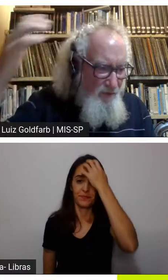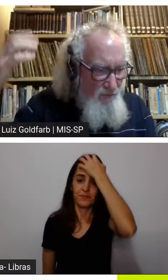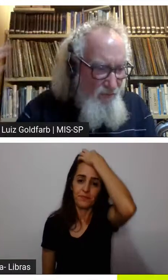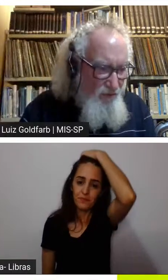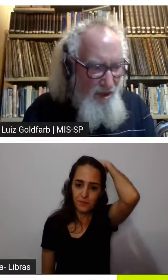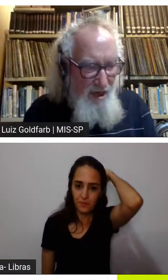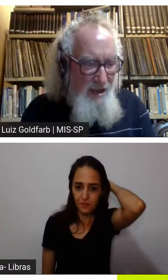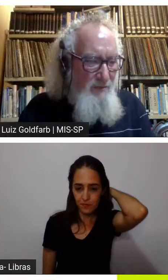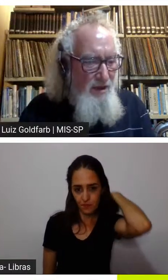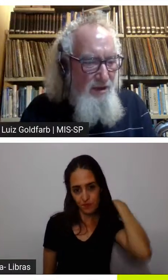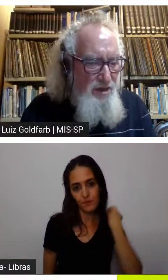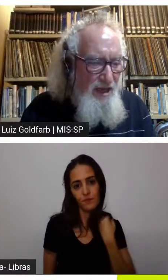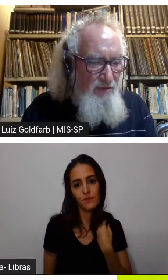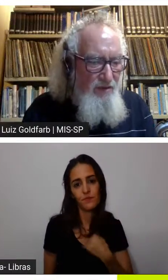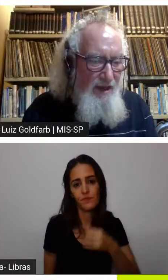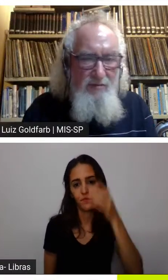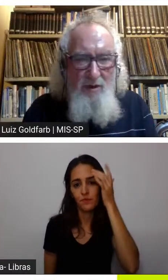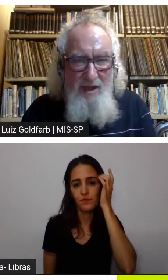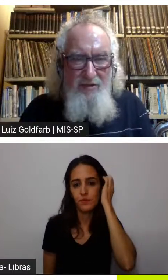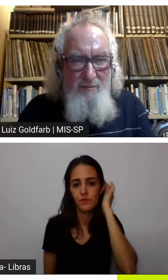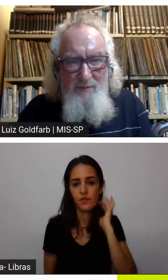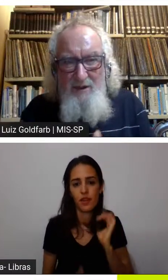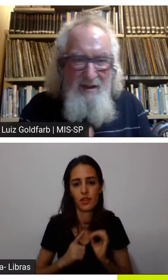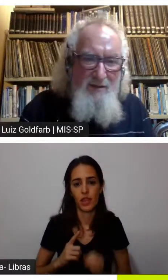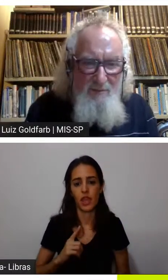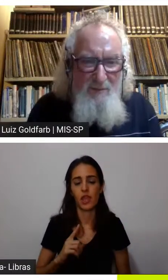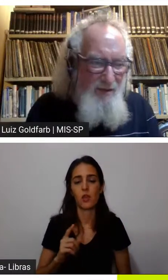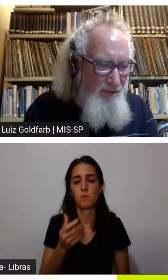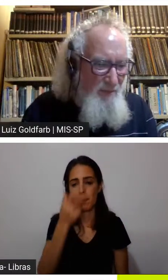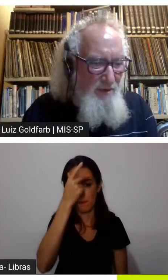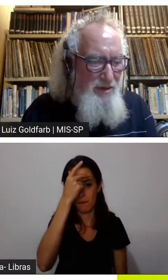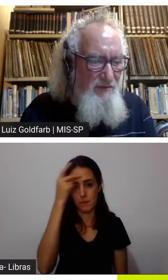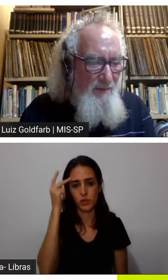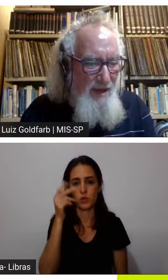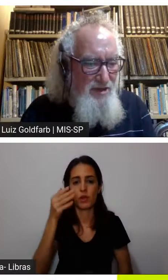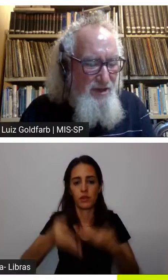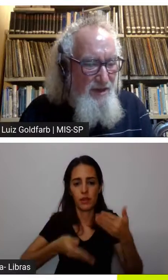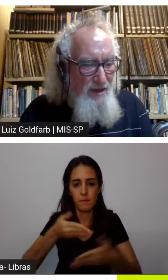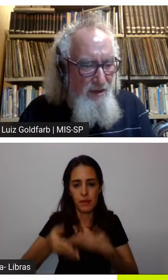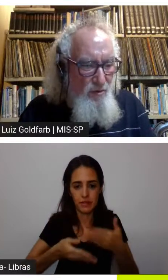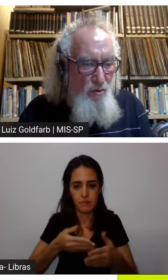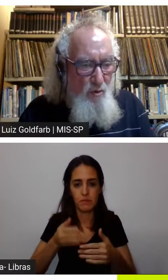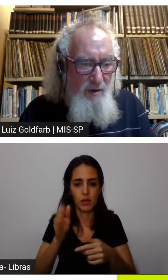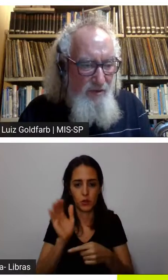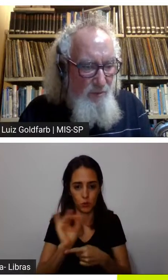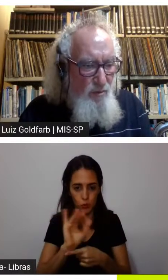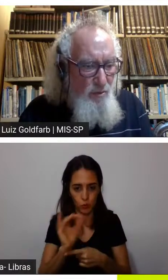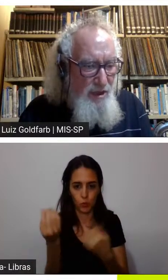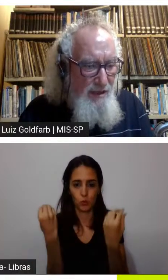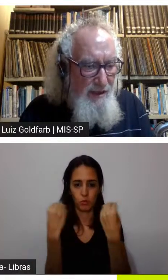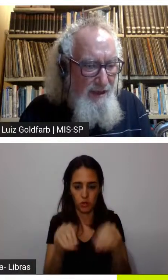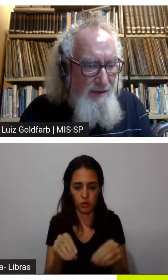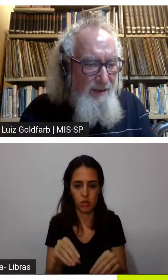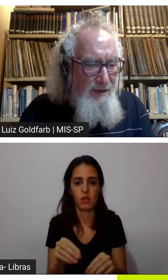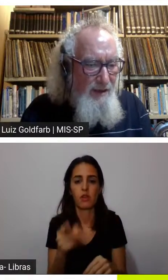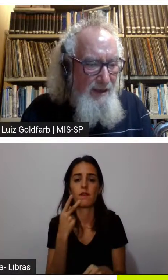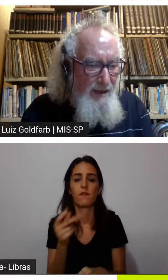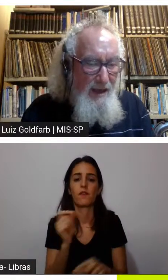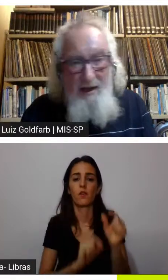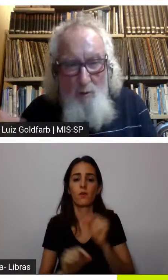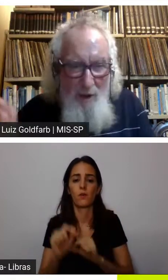username Direitos da Natureza está participando ativamente colocou uma coisa muito bonita